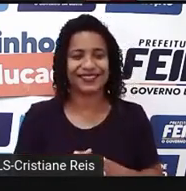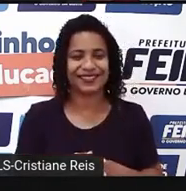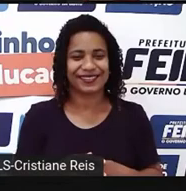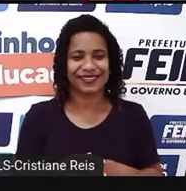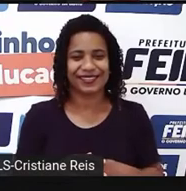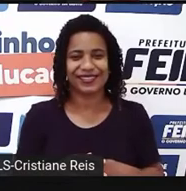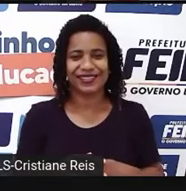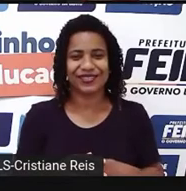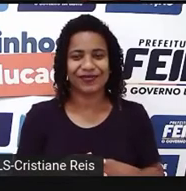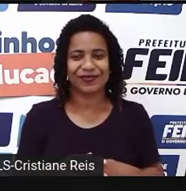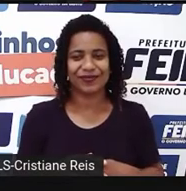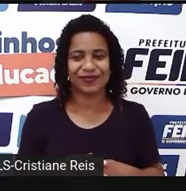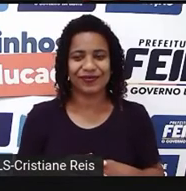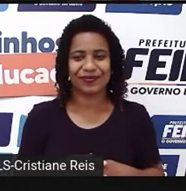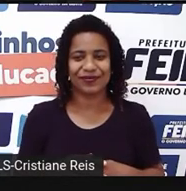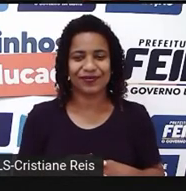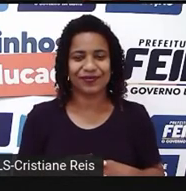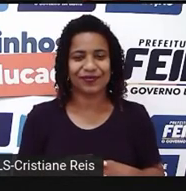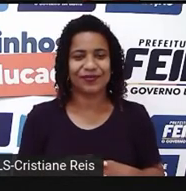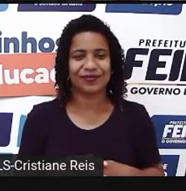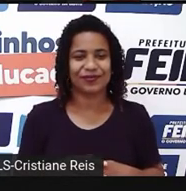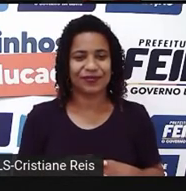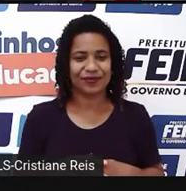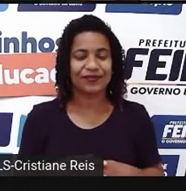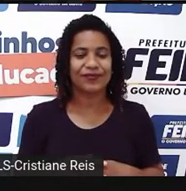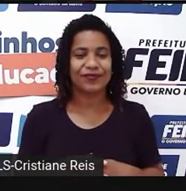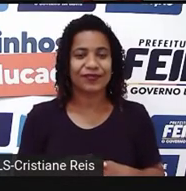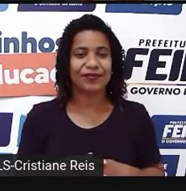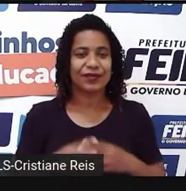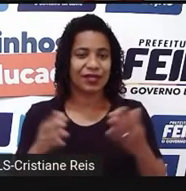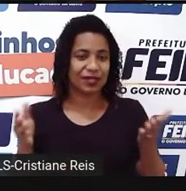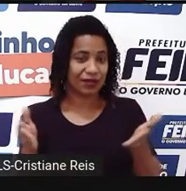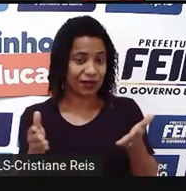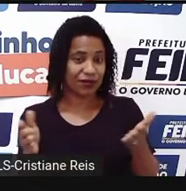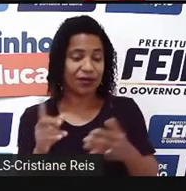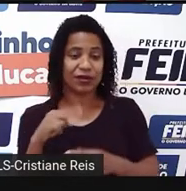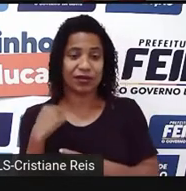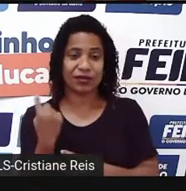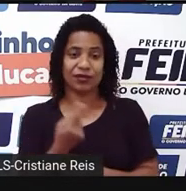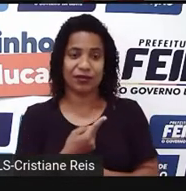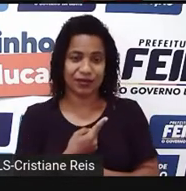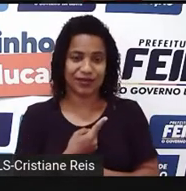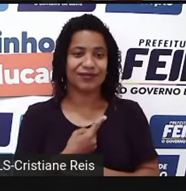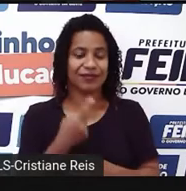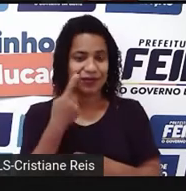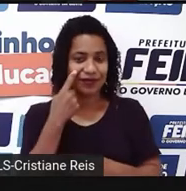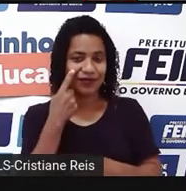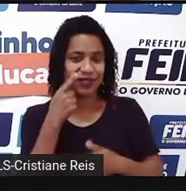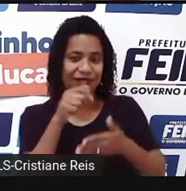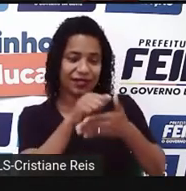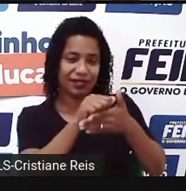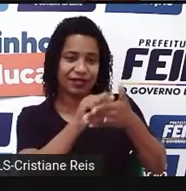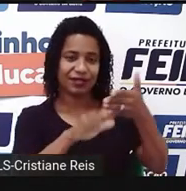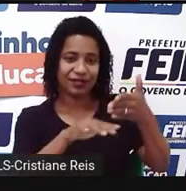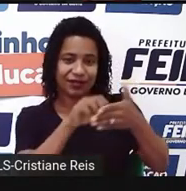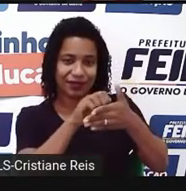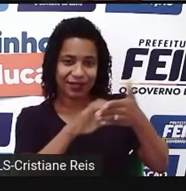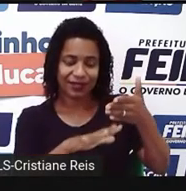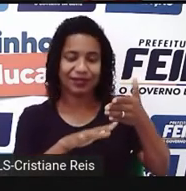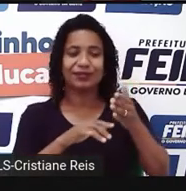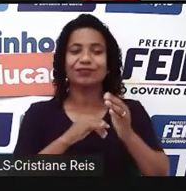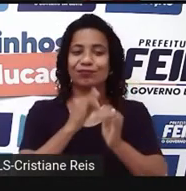And now, online activity. Então, nós vamos agora desenvolver uma atividade online para